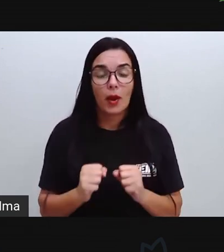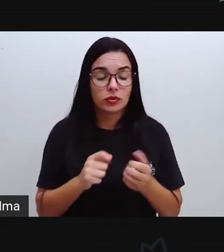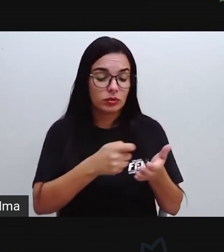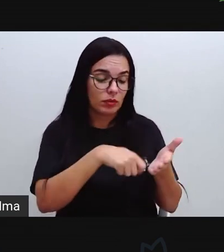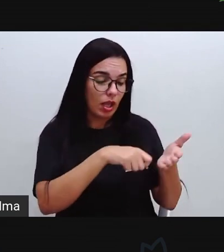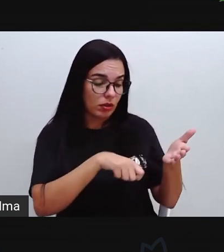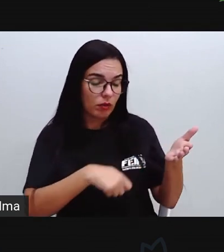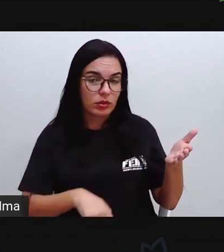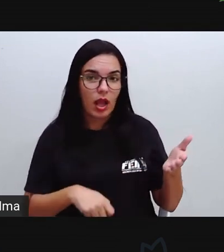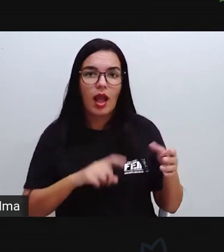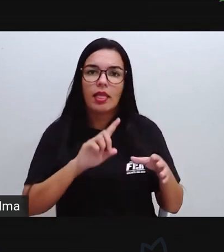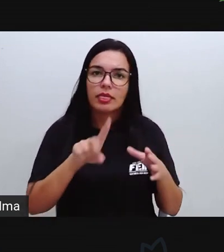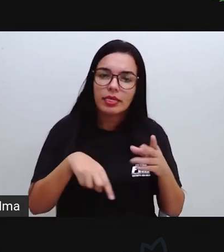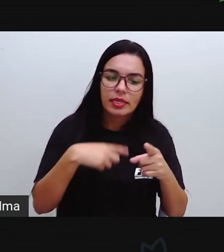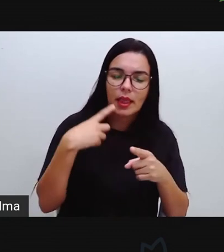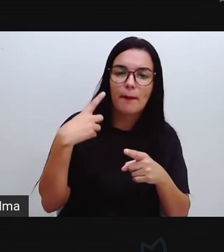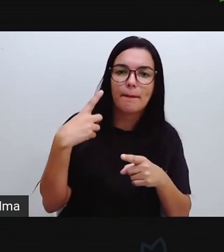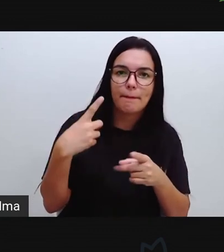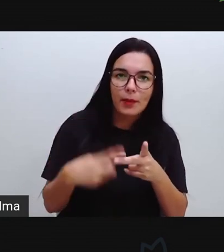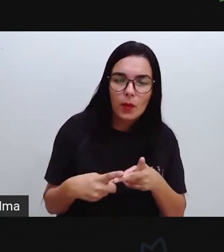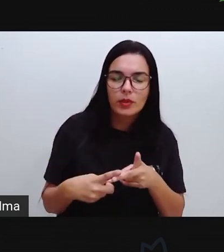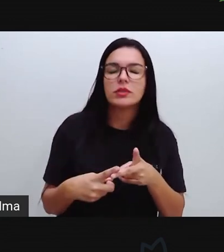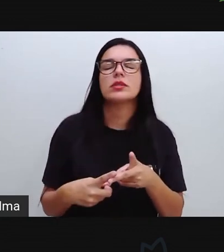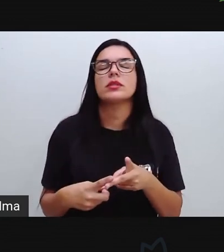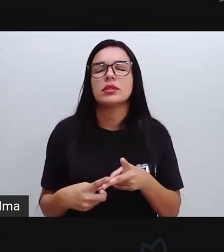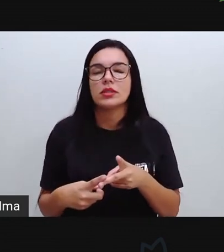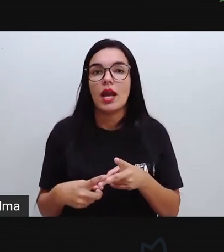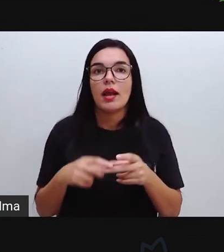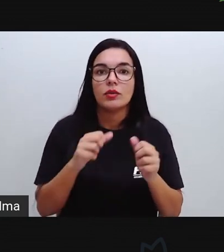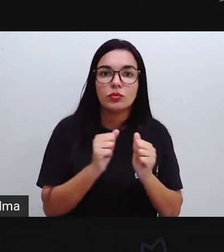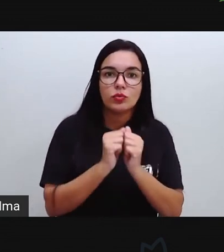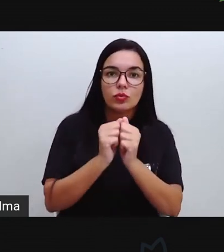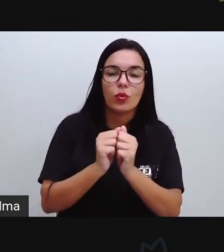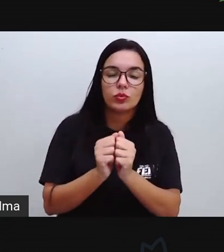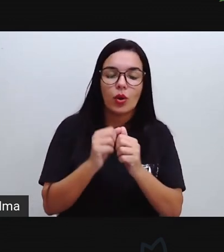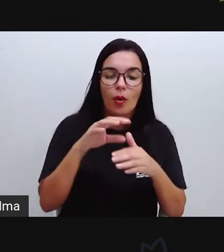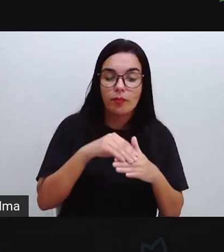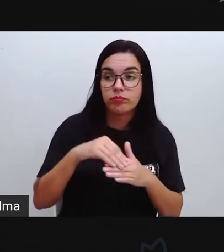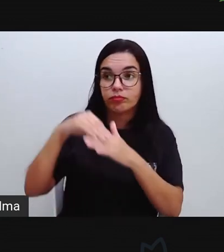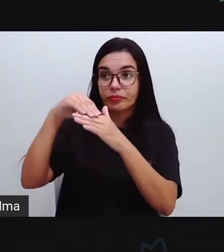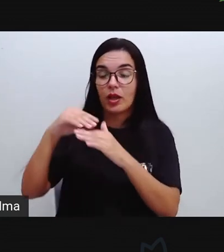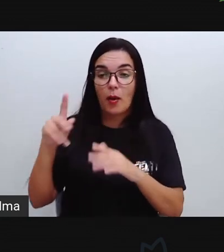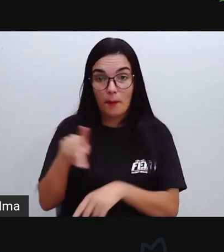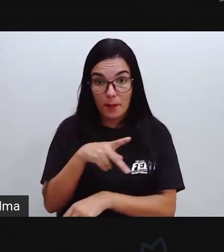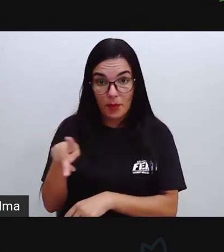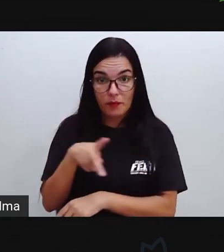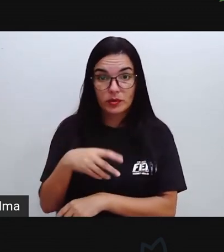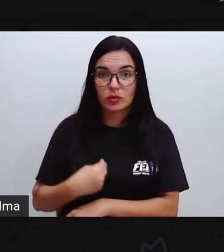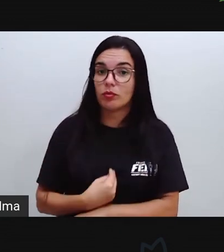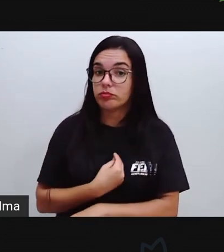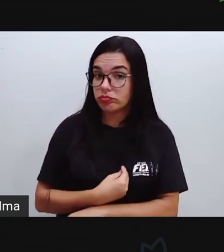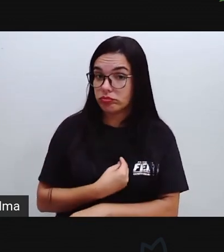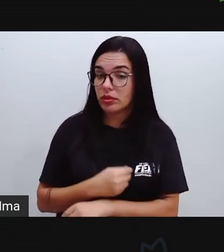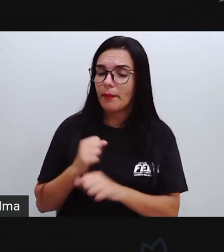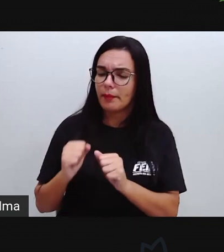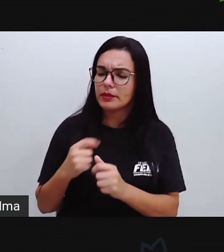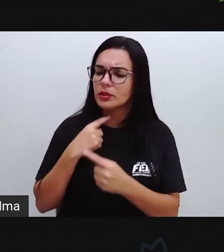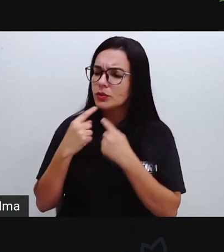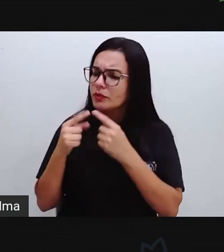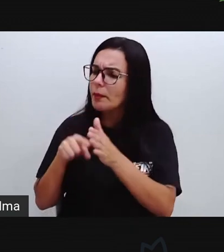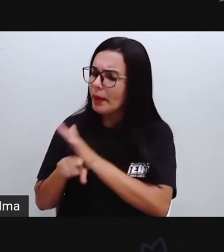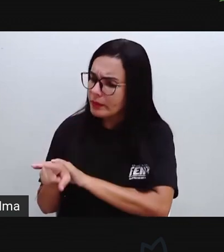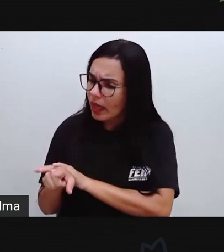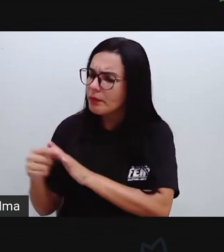no seu caderno ou na próxima atividade, na própria atividade, perdão, e quando vocês estiverem no momento presencial, vocês podem estar